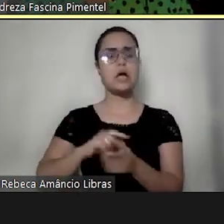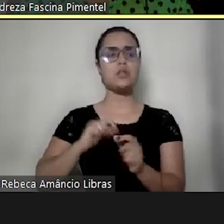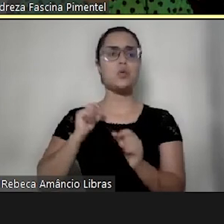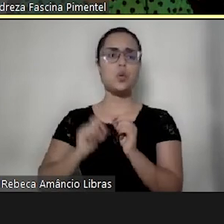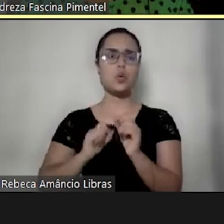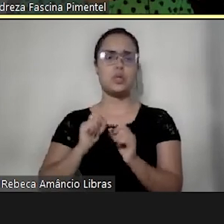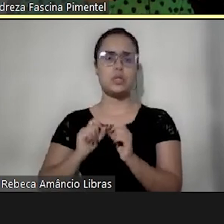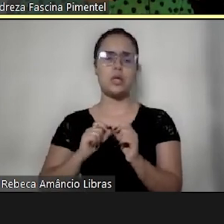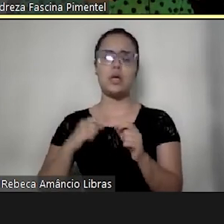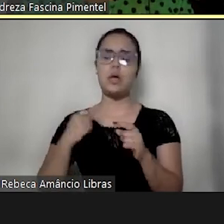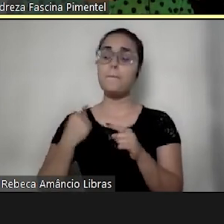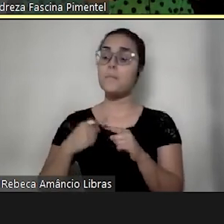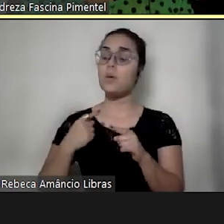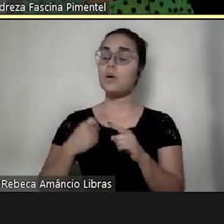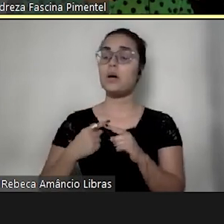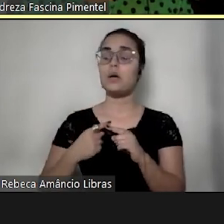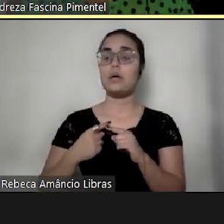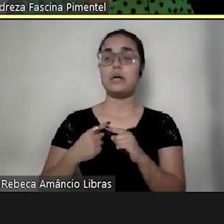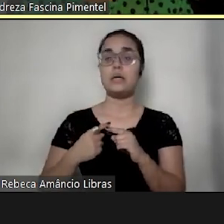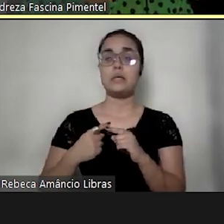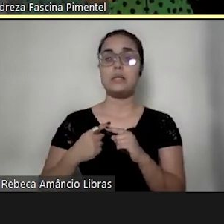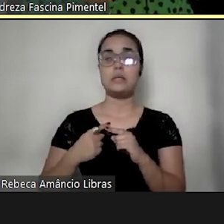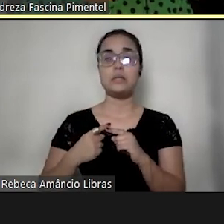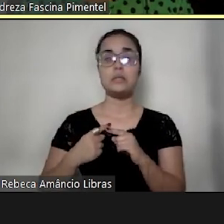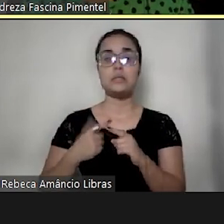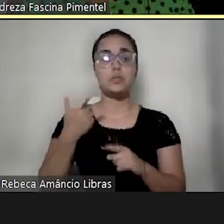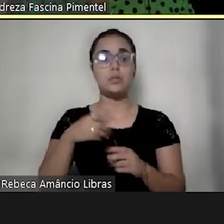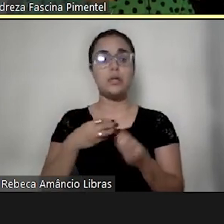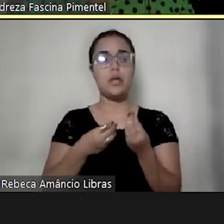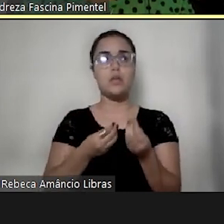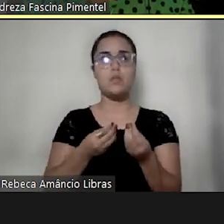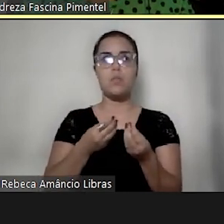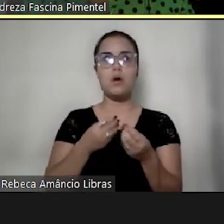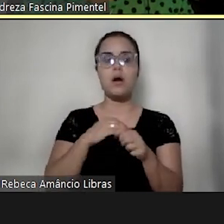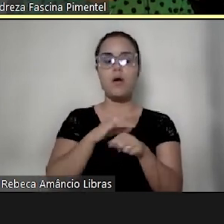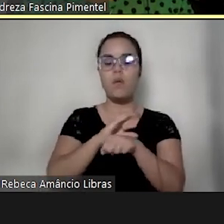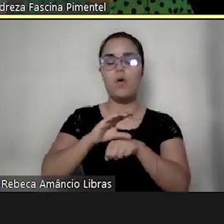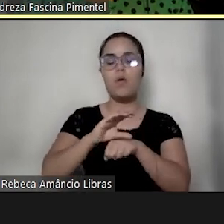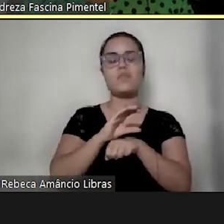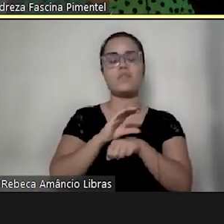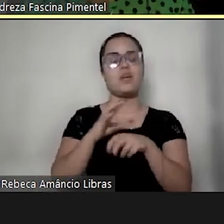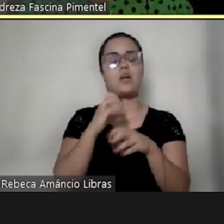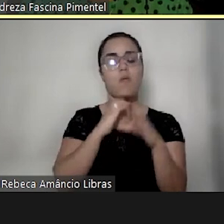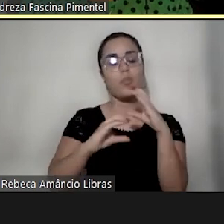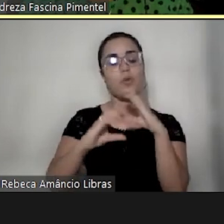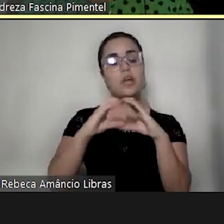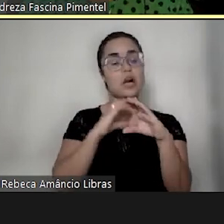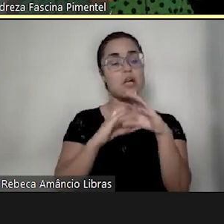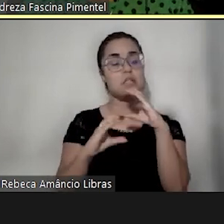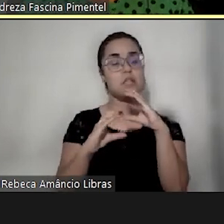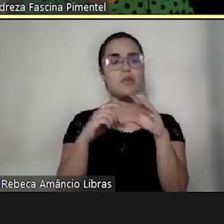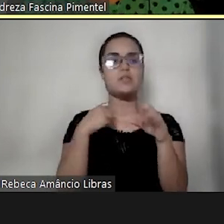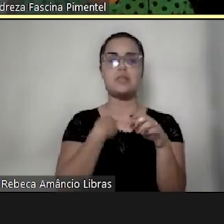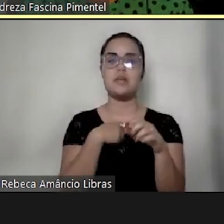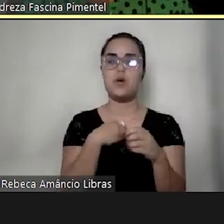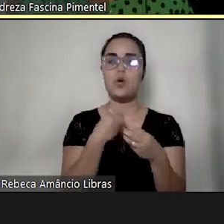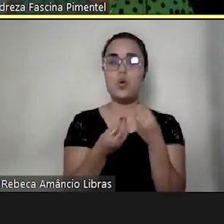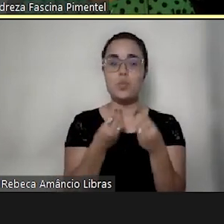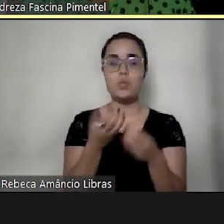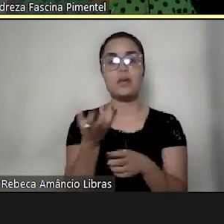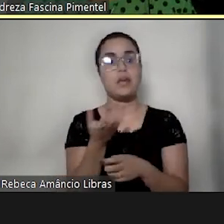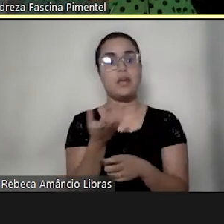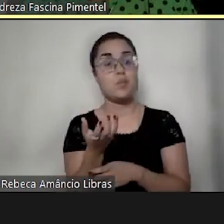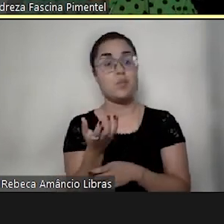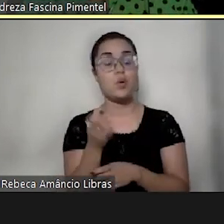porque não tem uma comunicação conforme a gente espera, conforme a gente